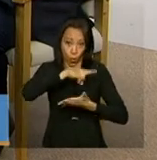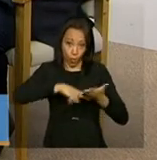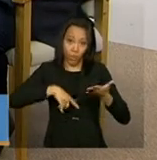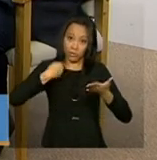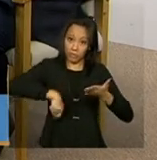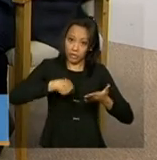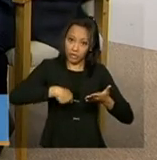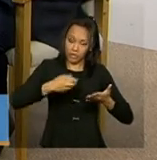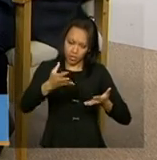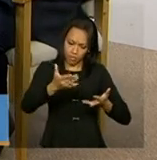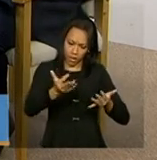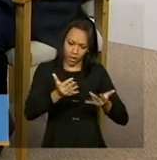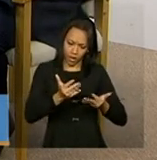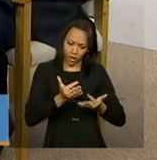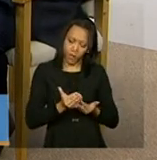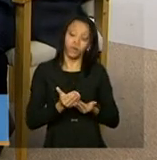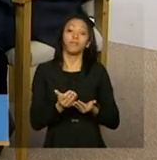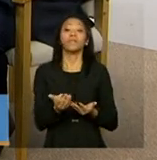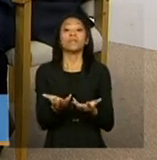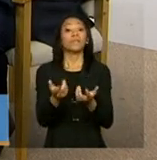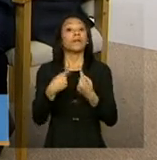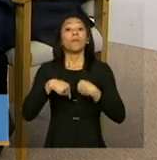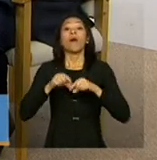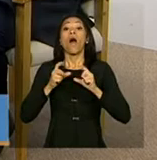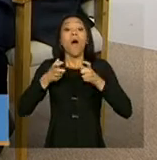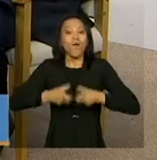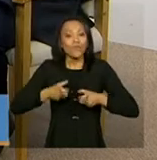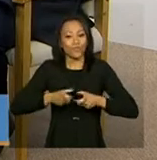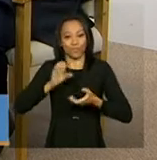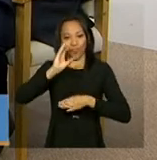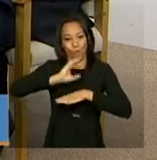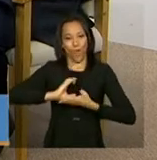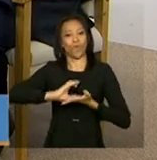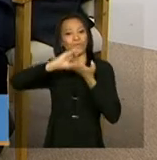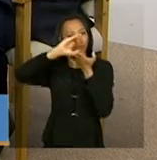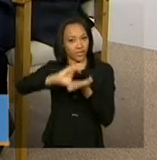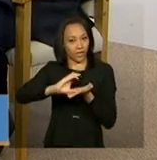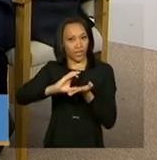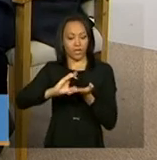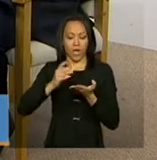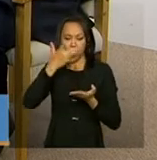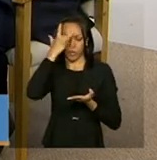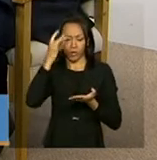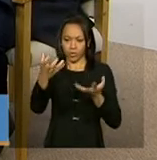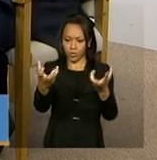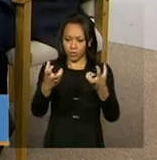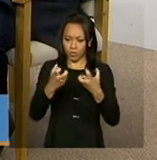encaminha essa documentação para o Conselho, faz uma nota